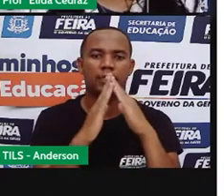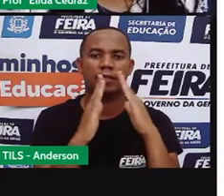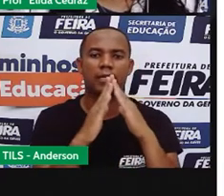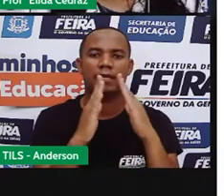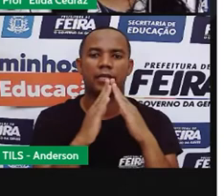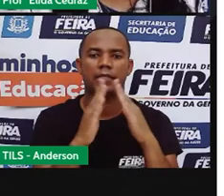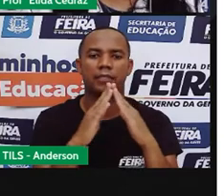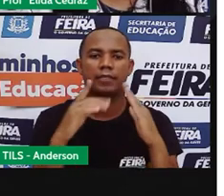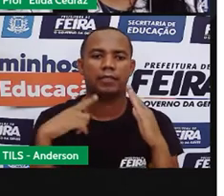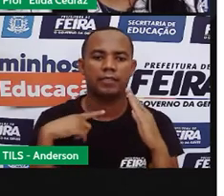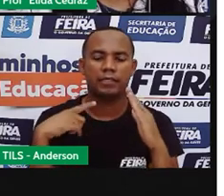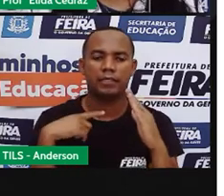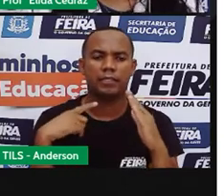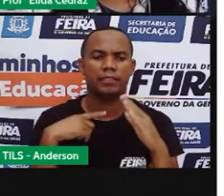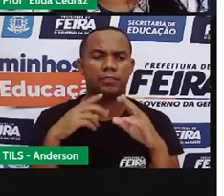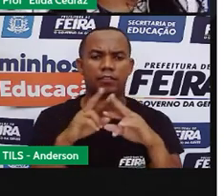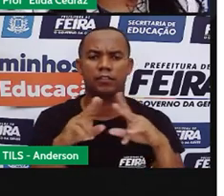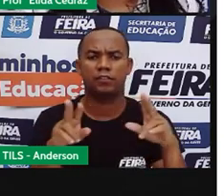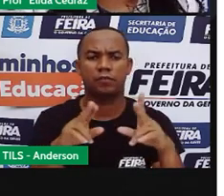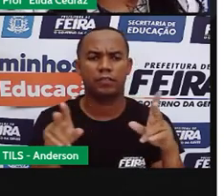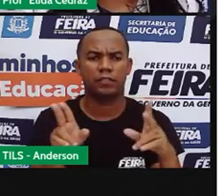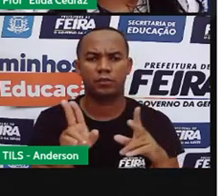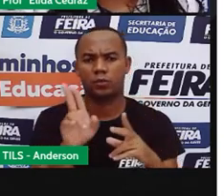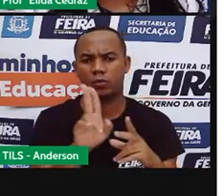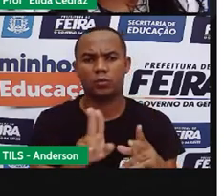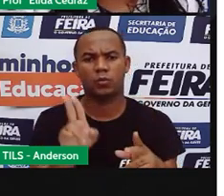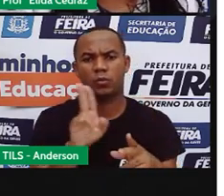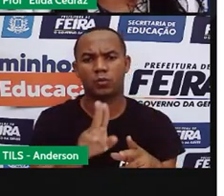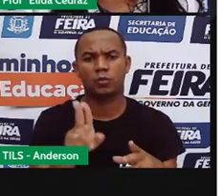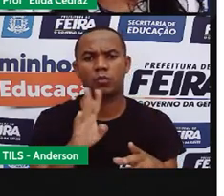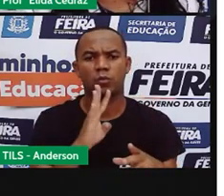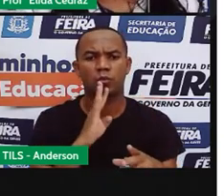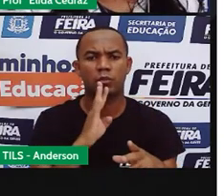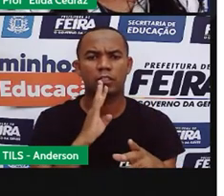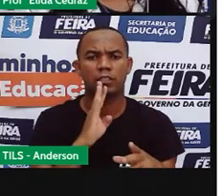possuem propriedades que você já conhece.